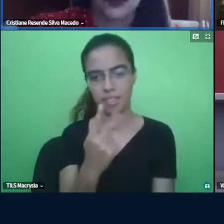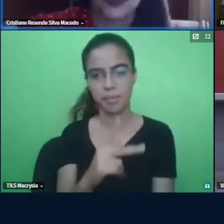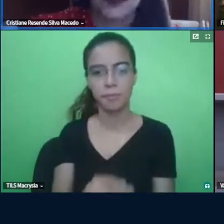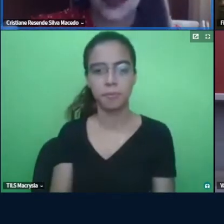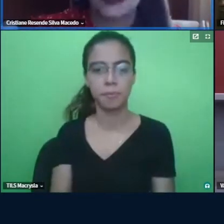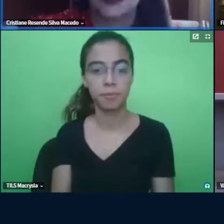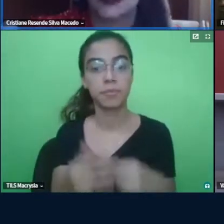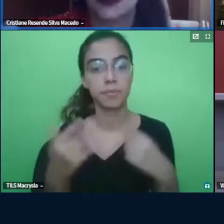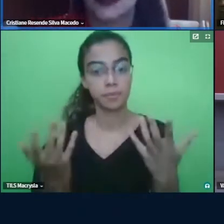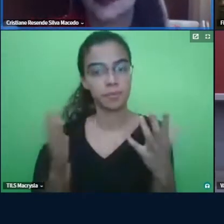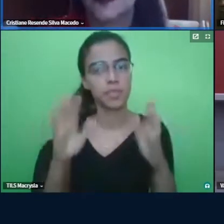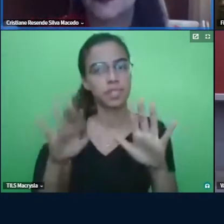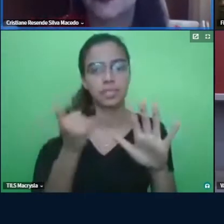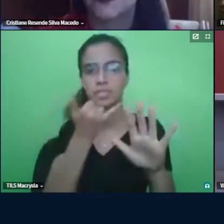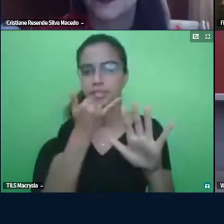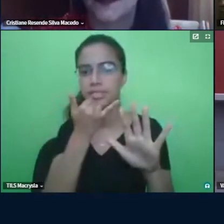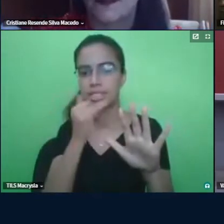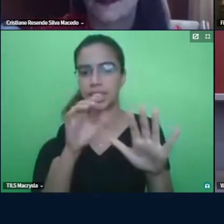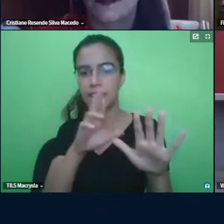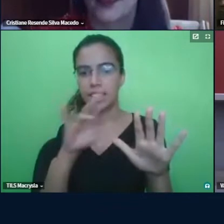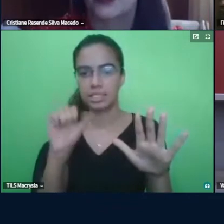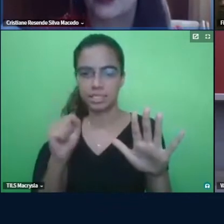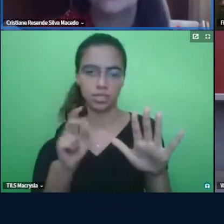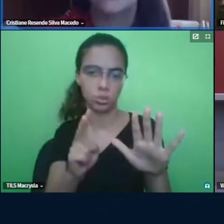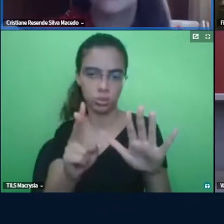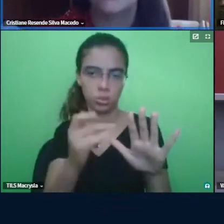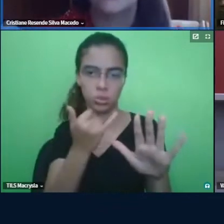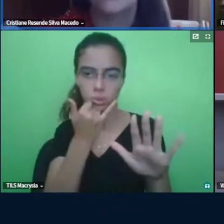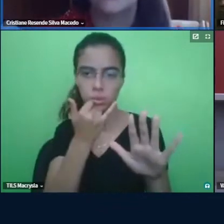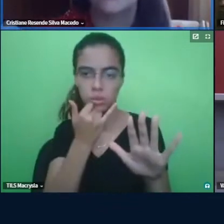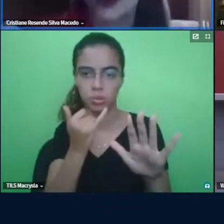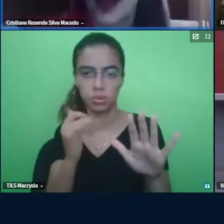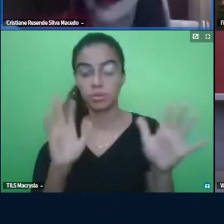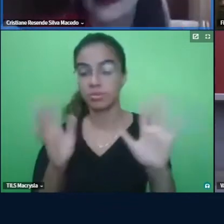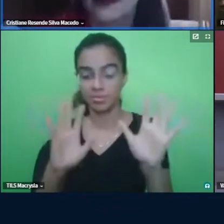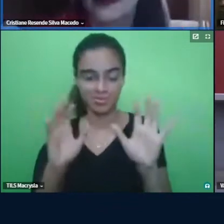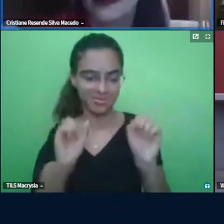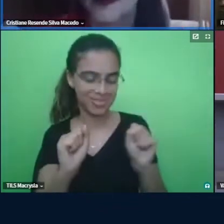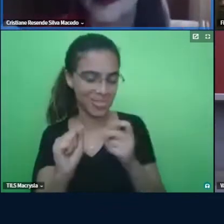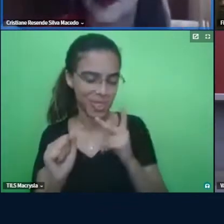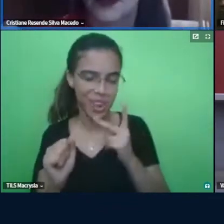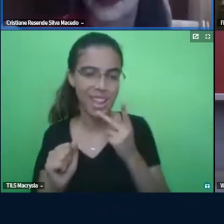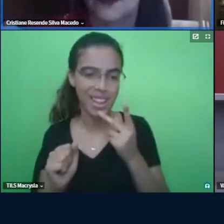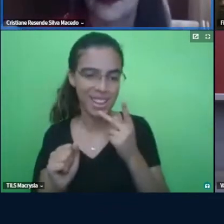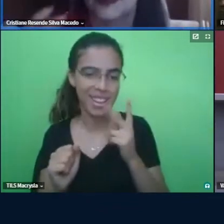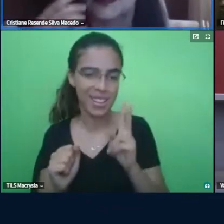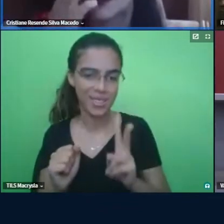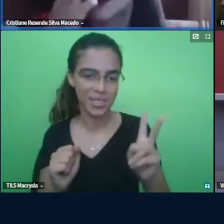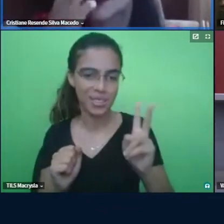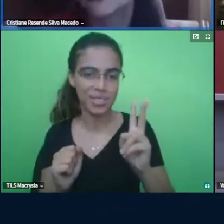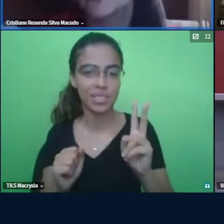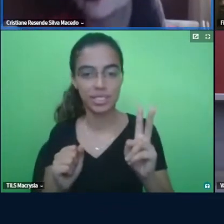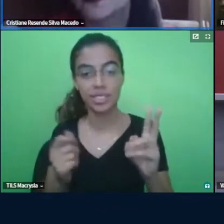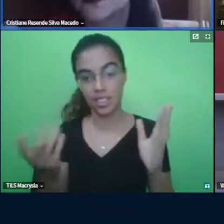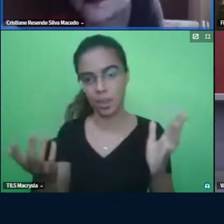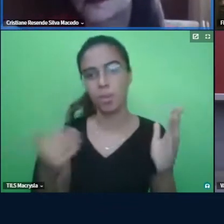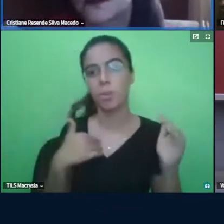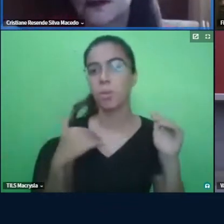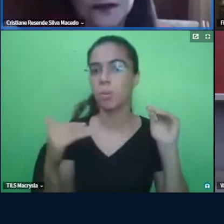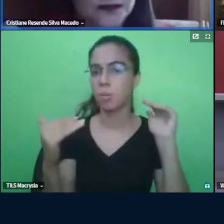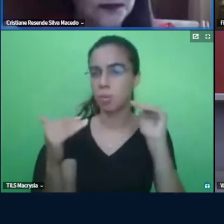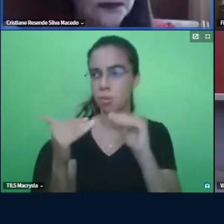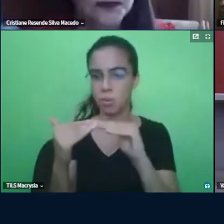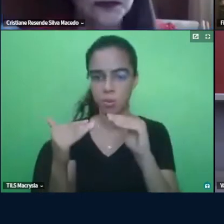Mas eu... Desculpa, Cris. Perdão. Pode continuar. Não, pode continuar. Não, eu concordo